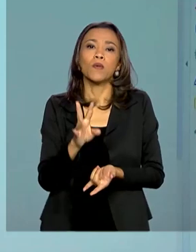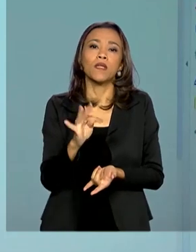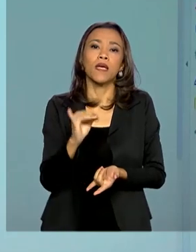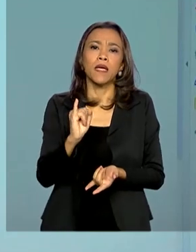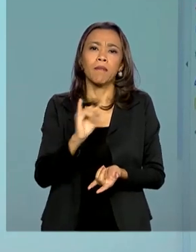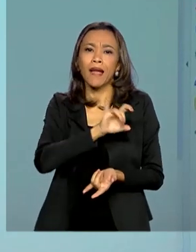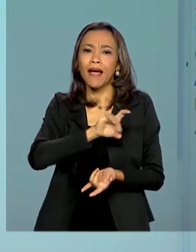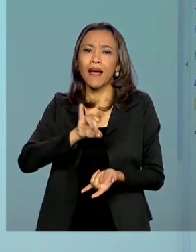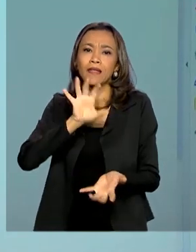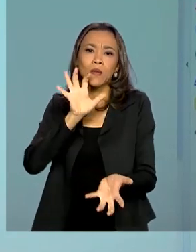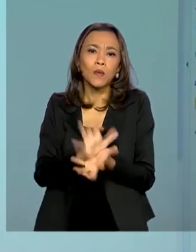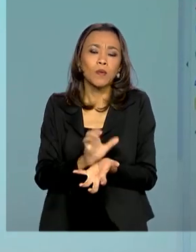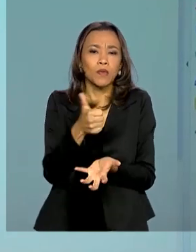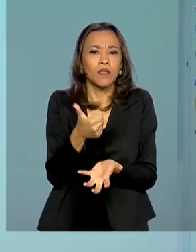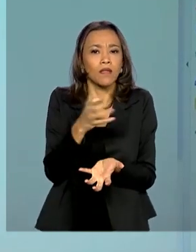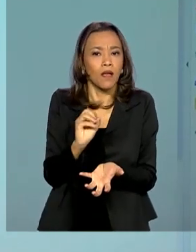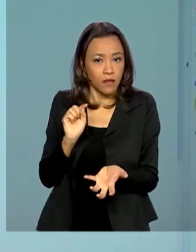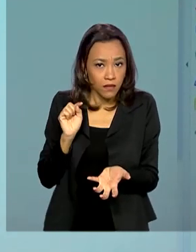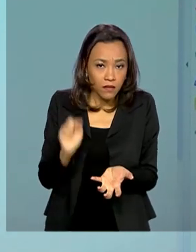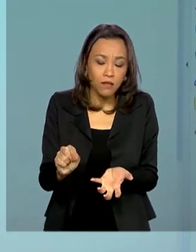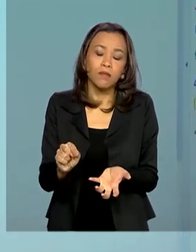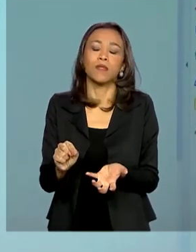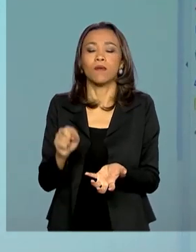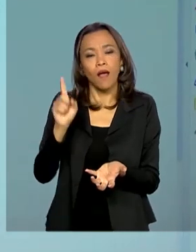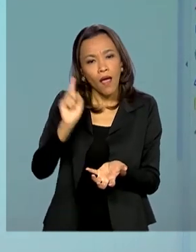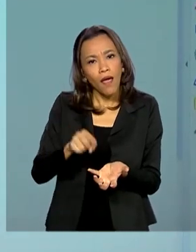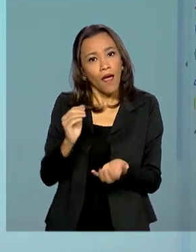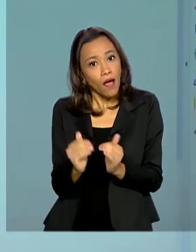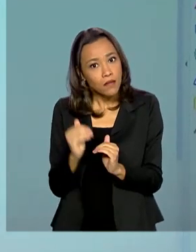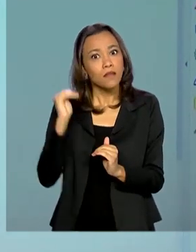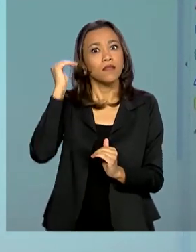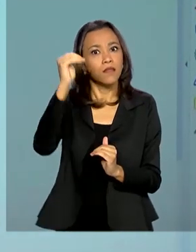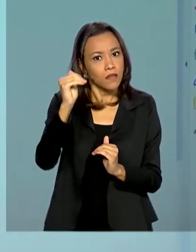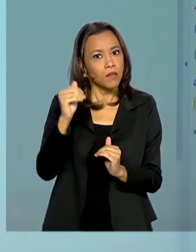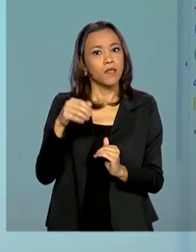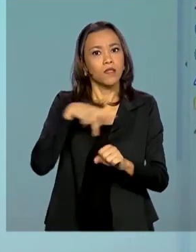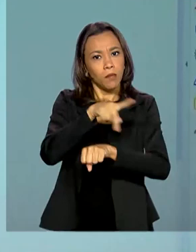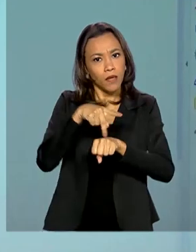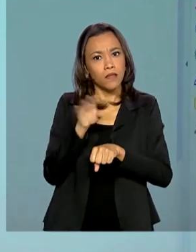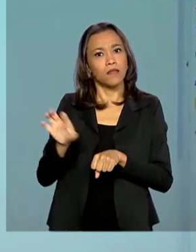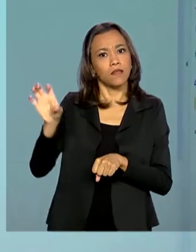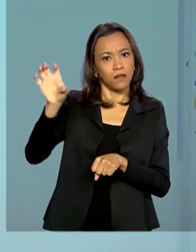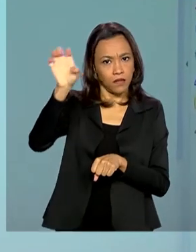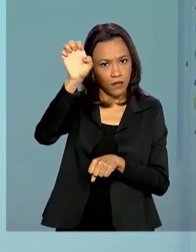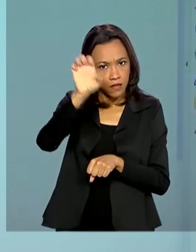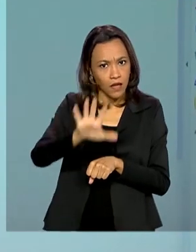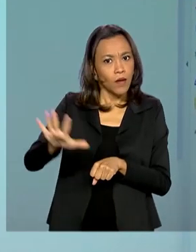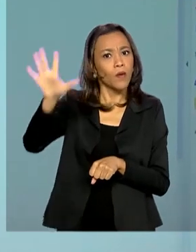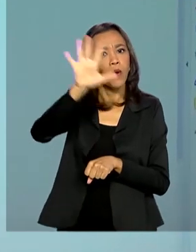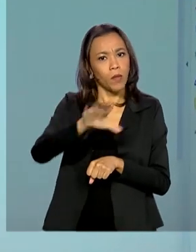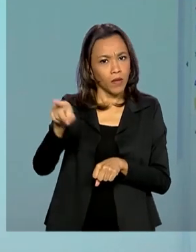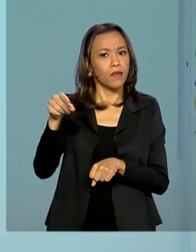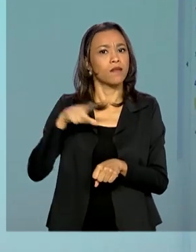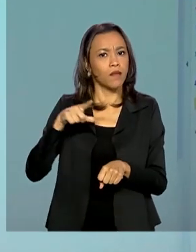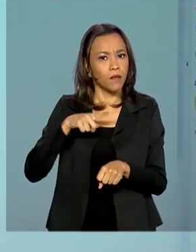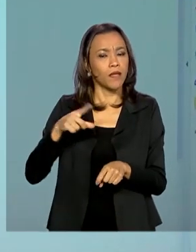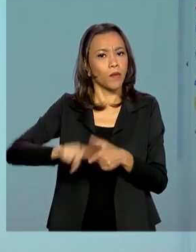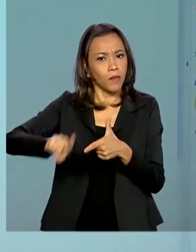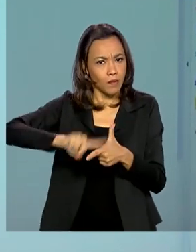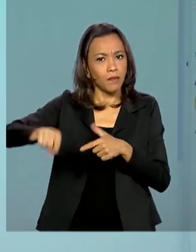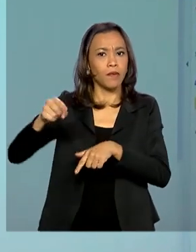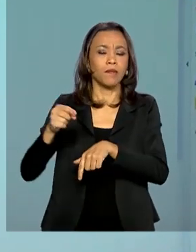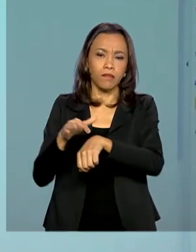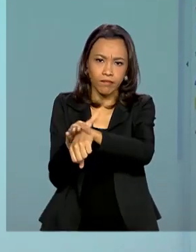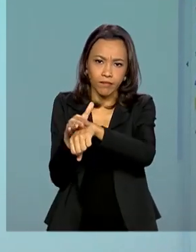mil habitantes, quantidade acima de países da Europa que também enfrentam o coronavírus. Só o estado